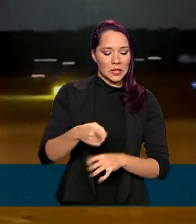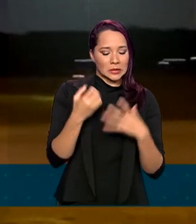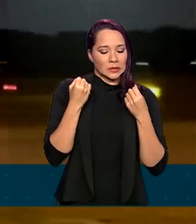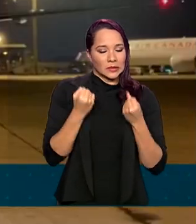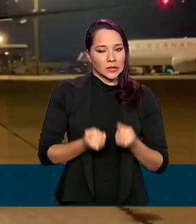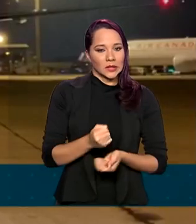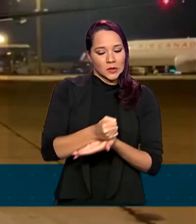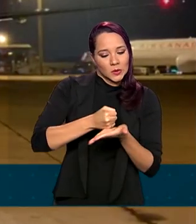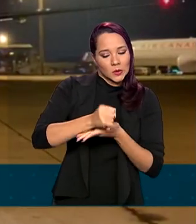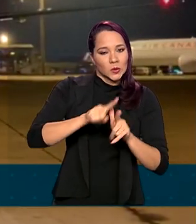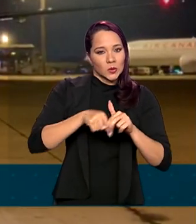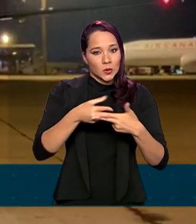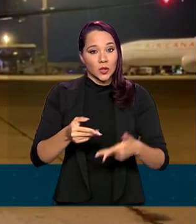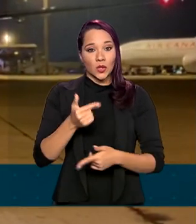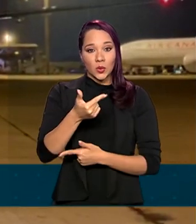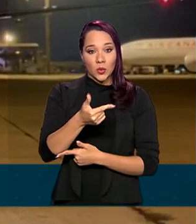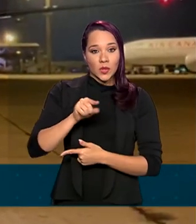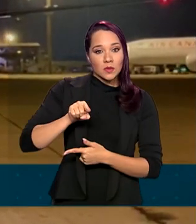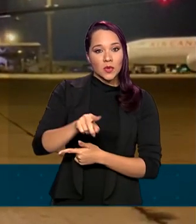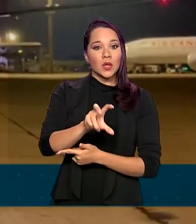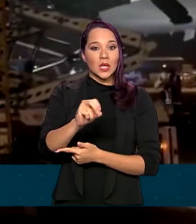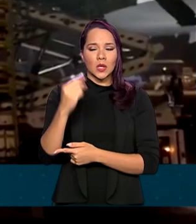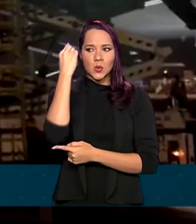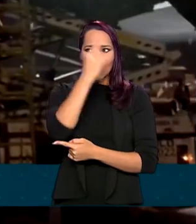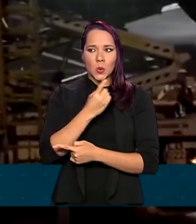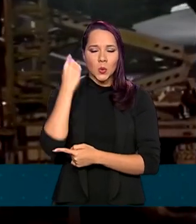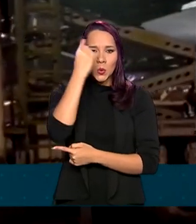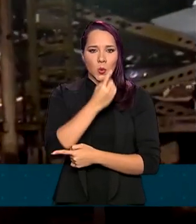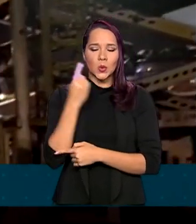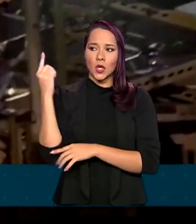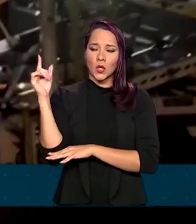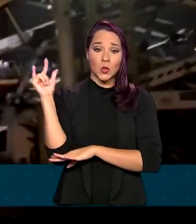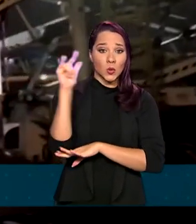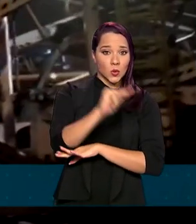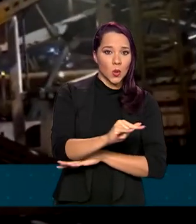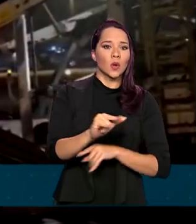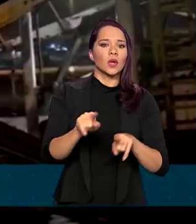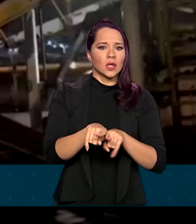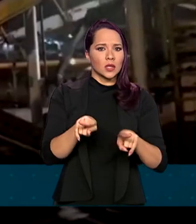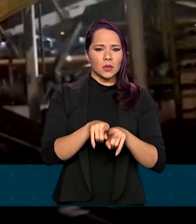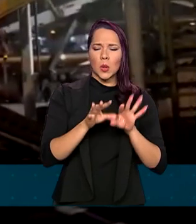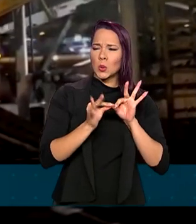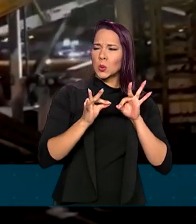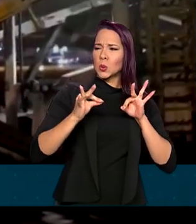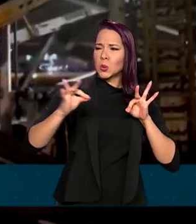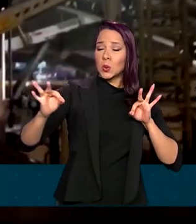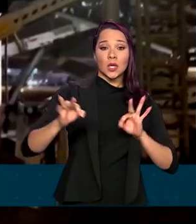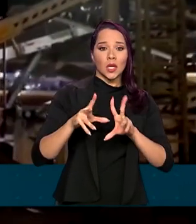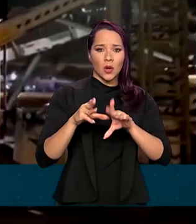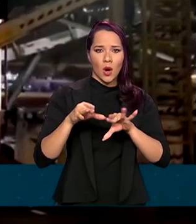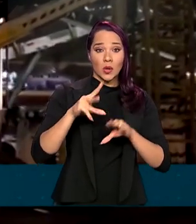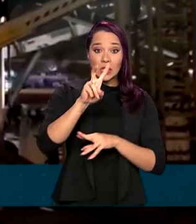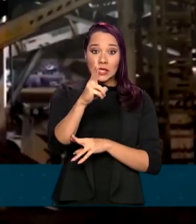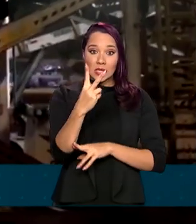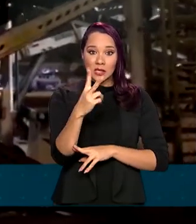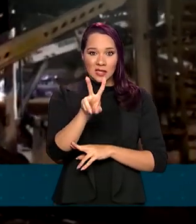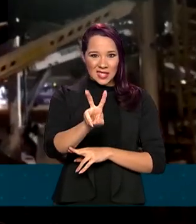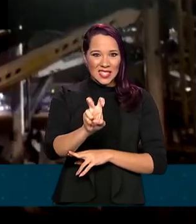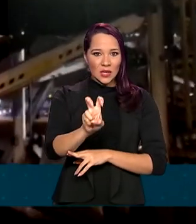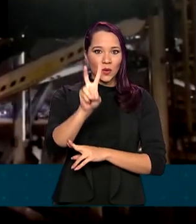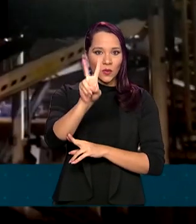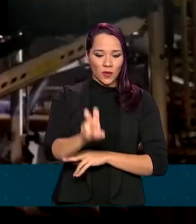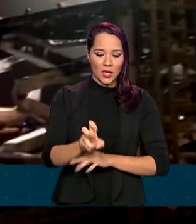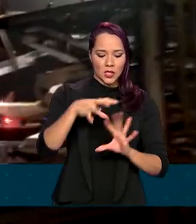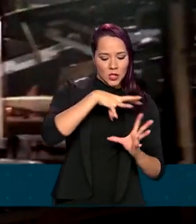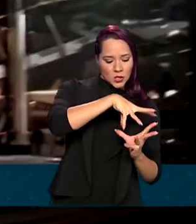insumos, 2.550 horas de voo e milhões de quilômetros percorridos, o equivalente a cinco vezes a distância